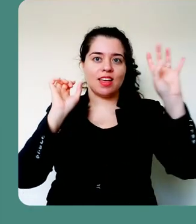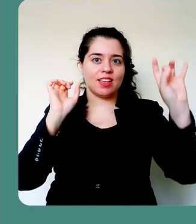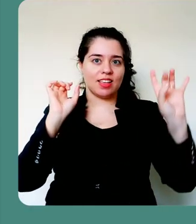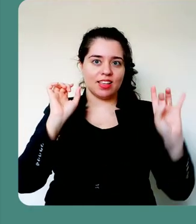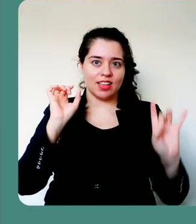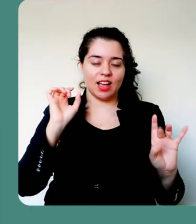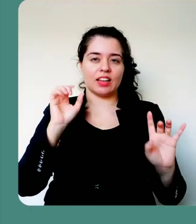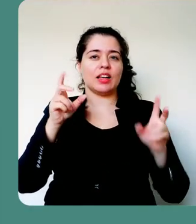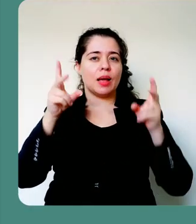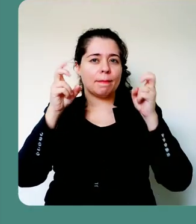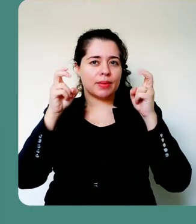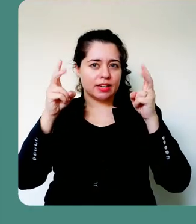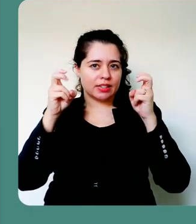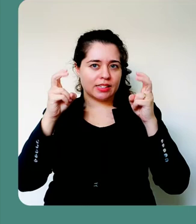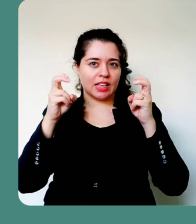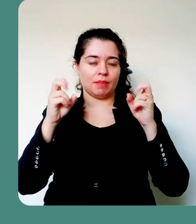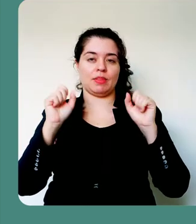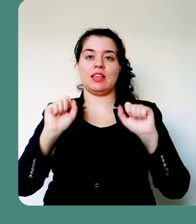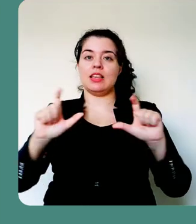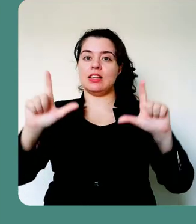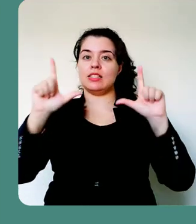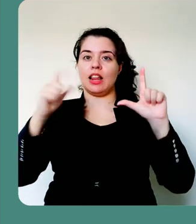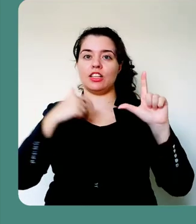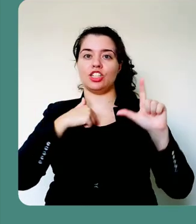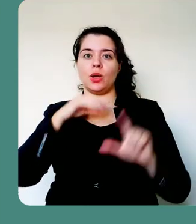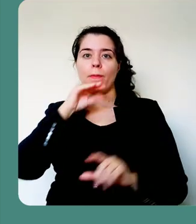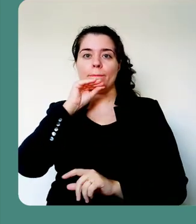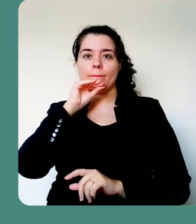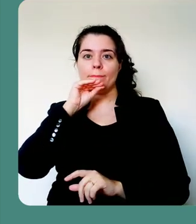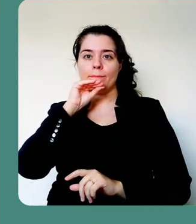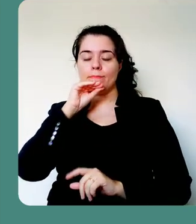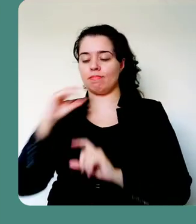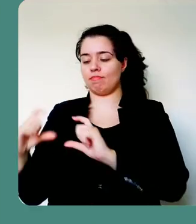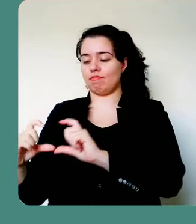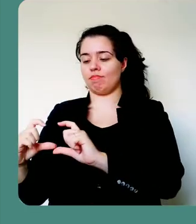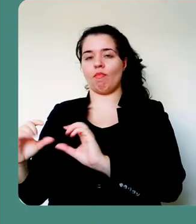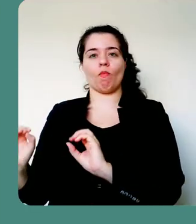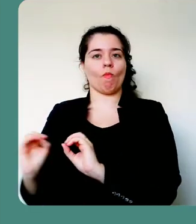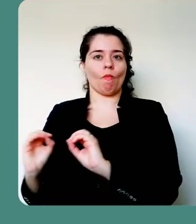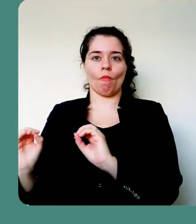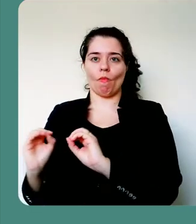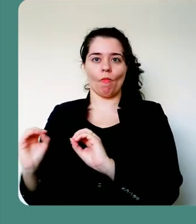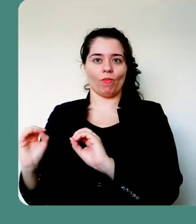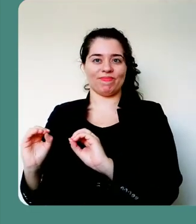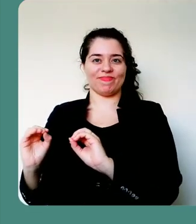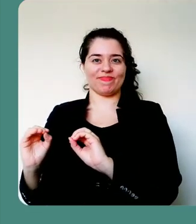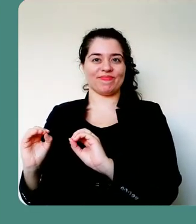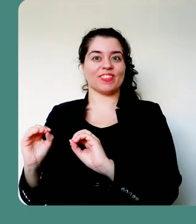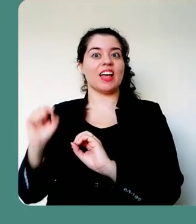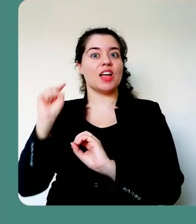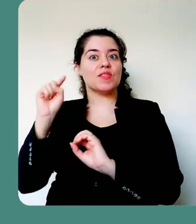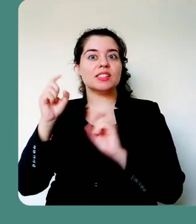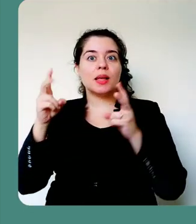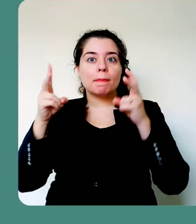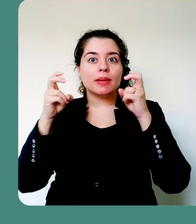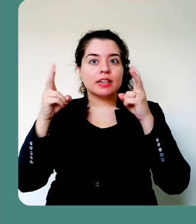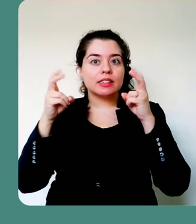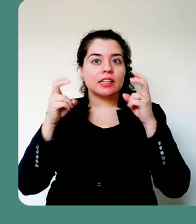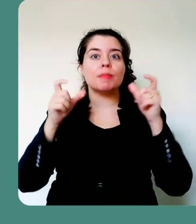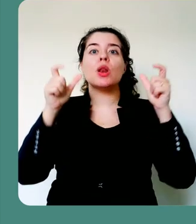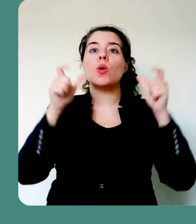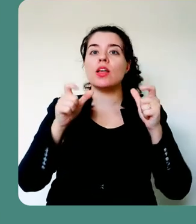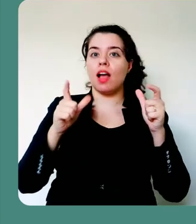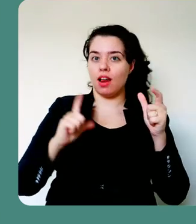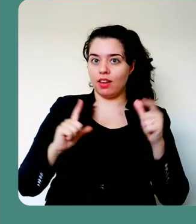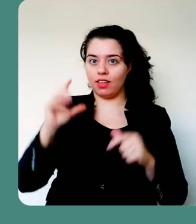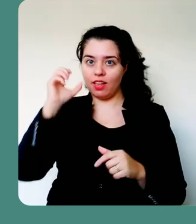fiz a gravação, essa ferramenta não fica habilitada. Então, eu consigo visualizar onde eu tive narrativa e onde eu